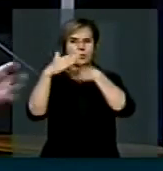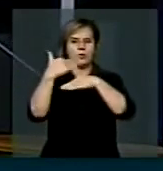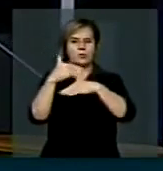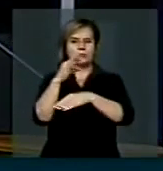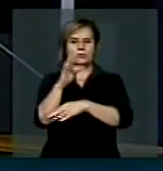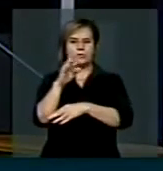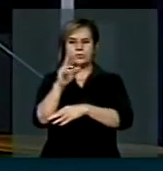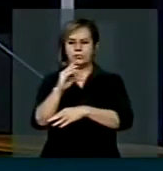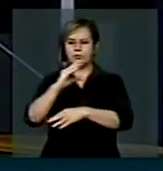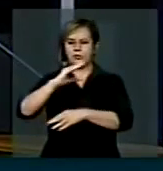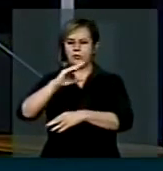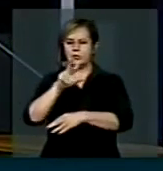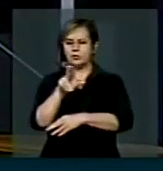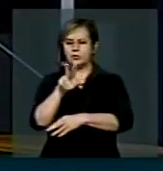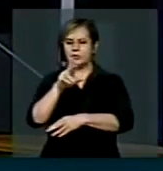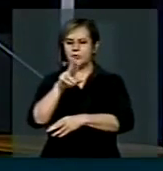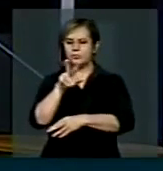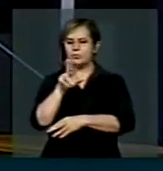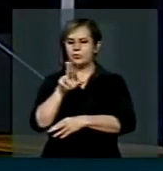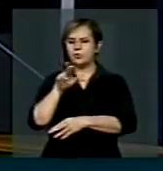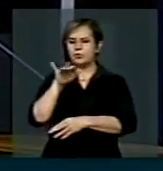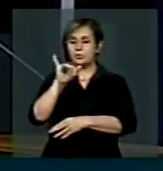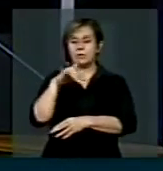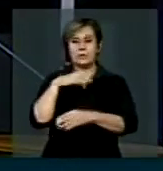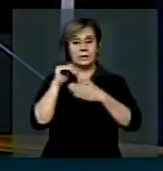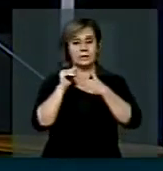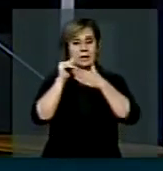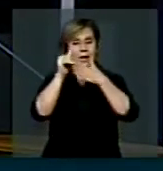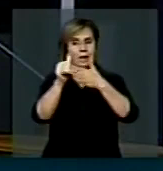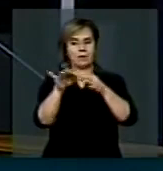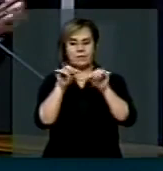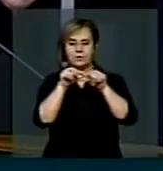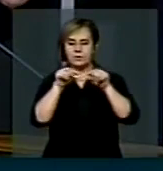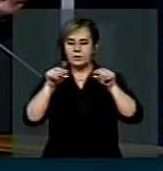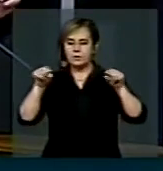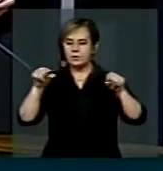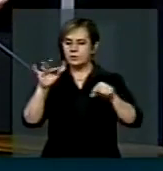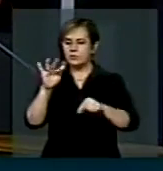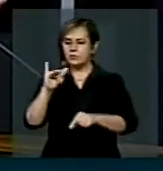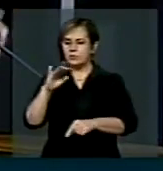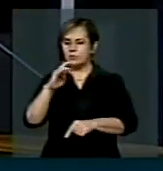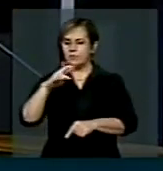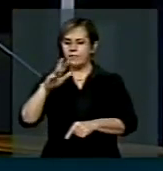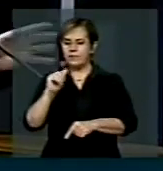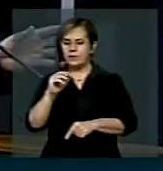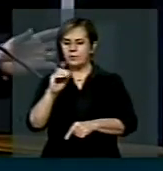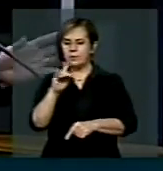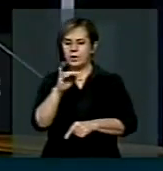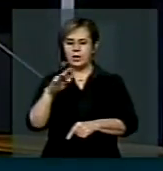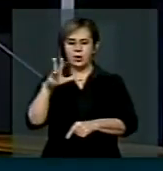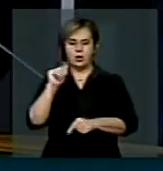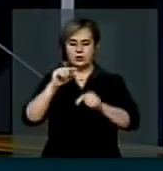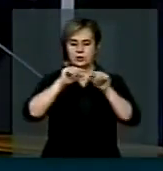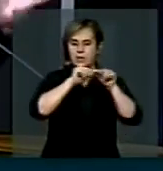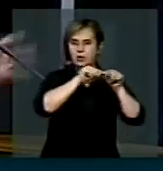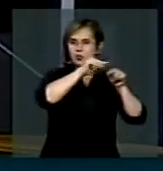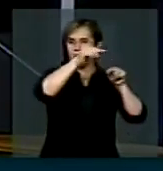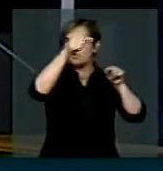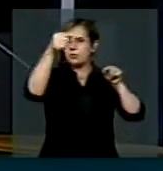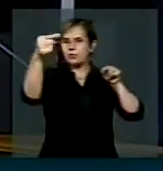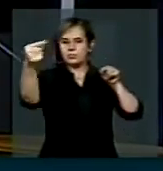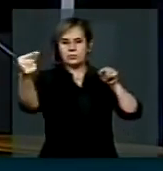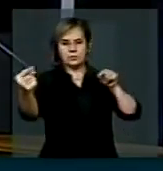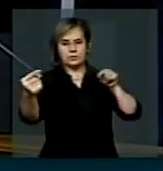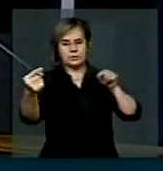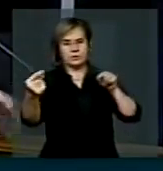que está levando a fibra ótica para o outro lado do Rio Amazonas, através de torres gigantes. São muitas torres, duas mil torres